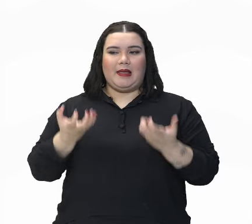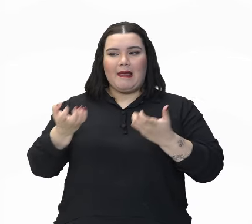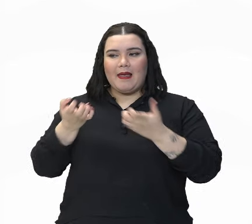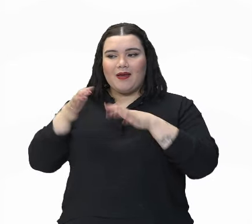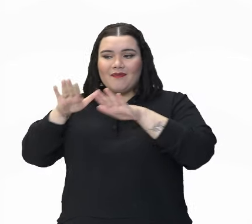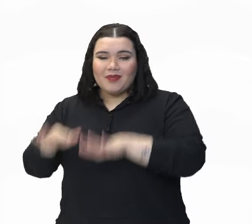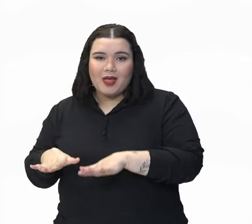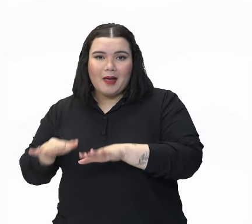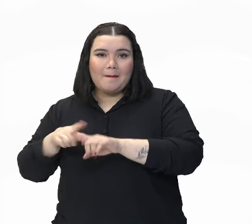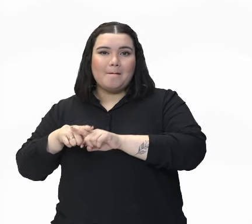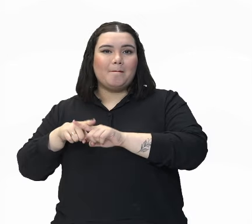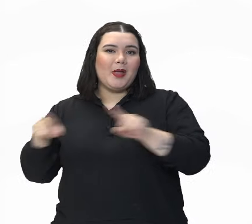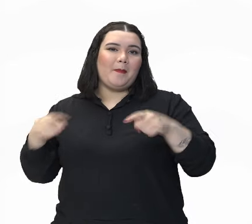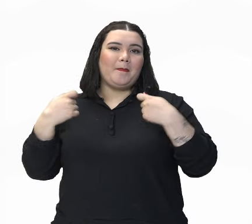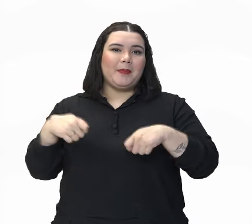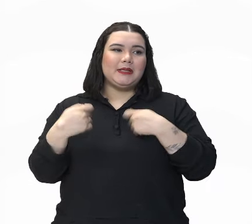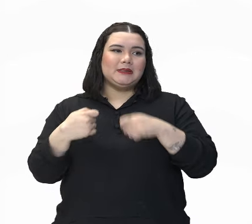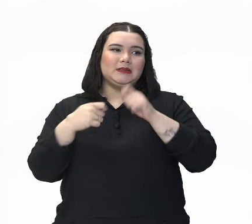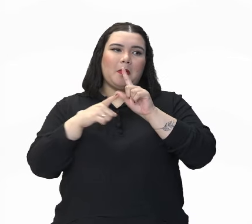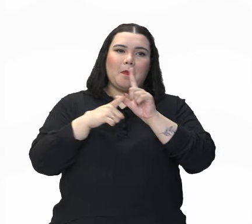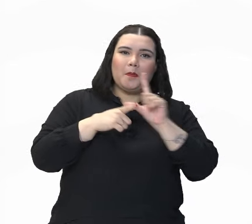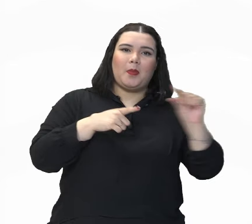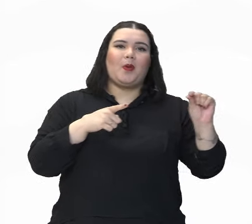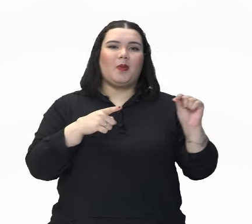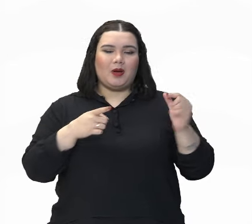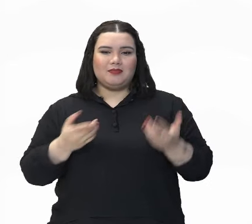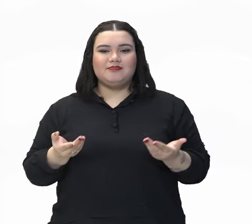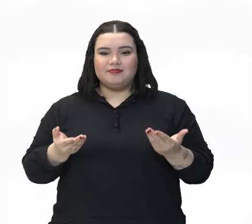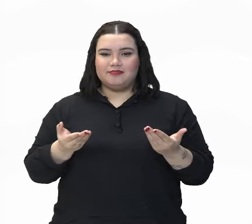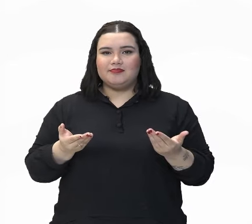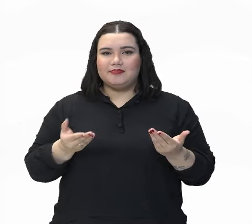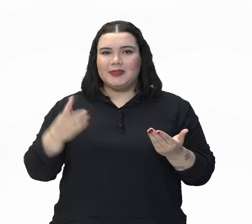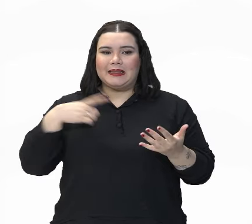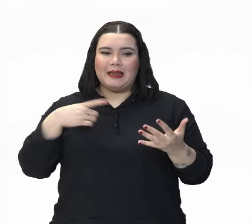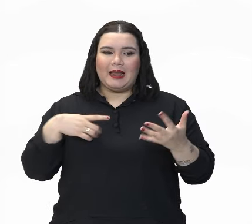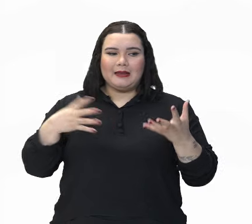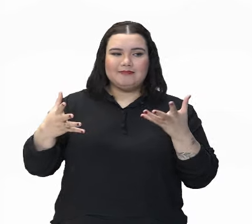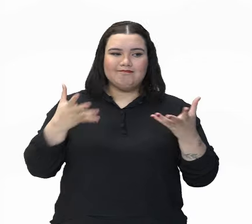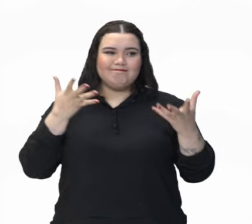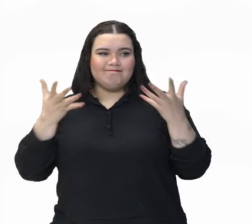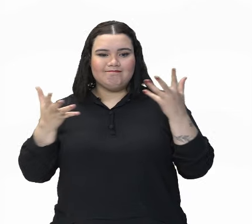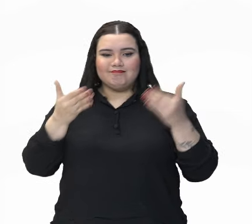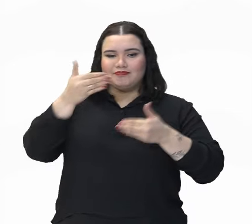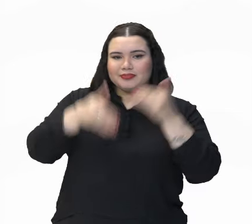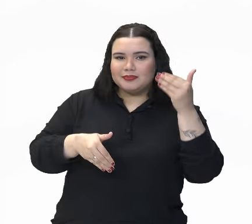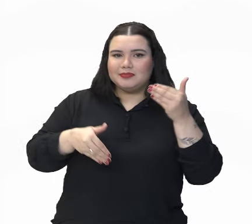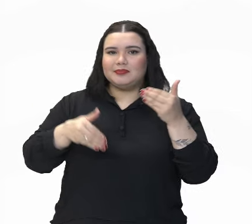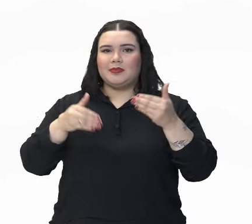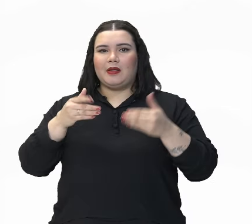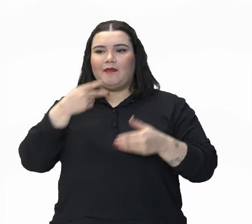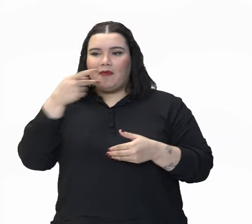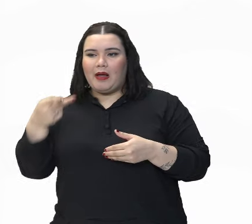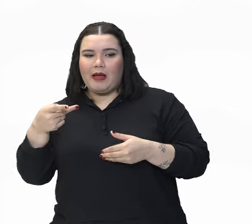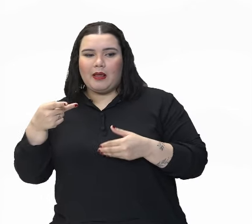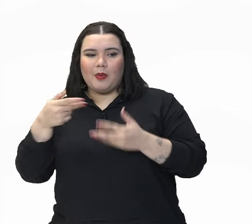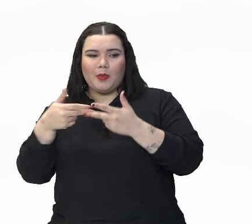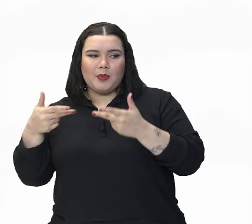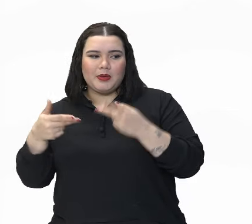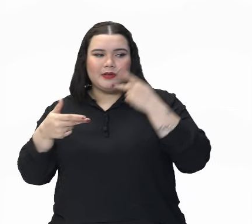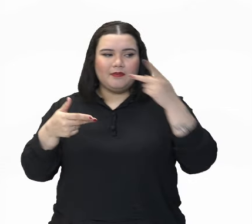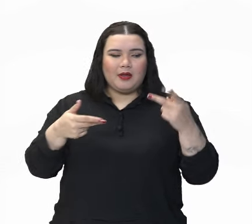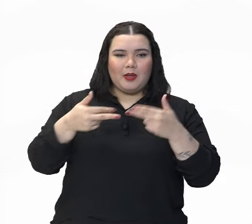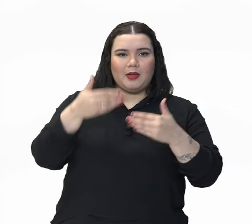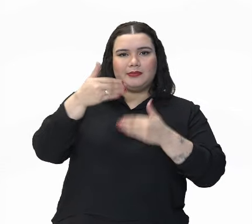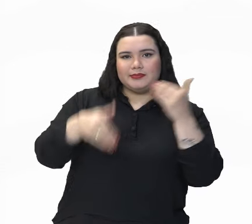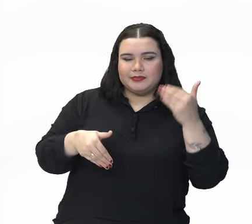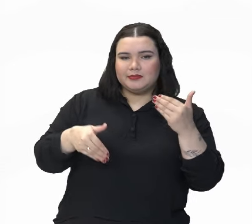contradição. Para essa contradição, foi utilizado figuras de linguagem. Então, figuras de